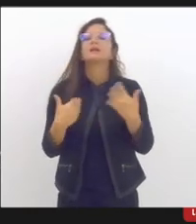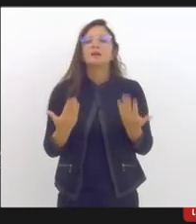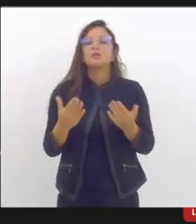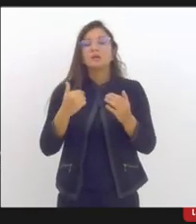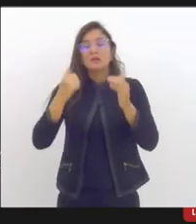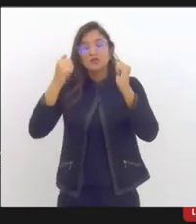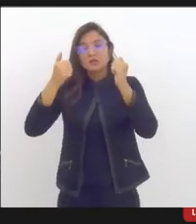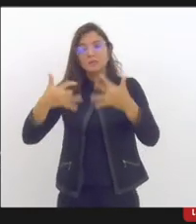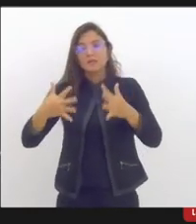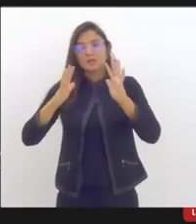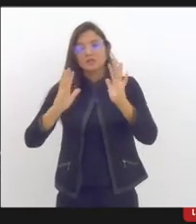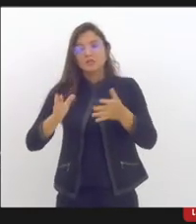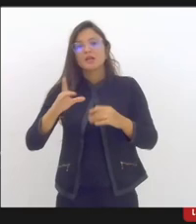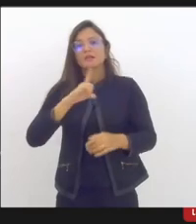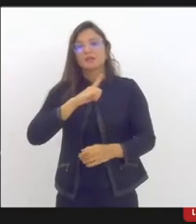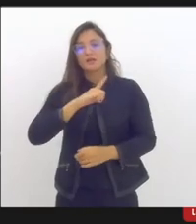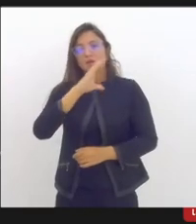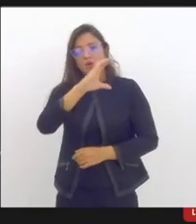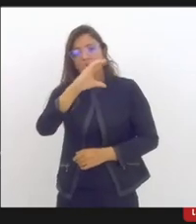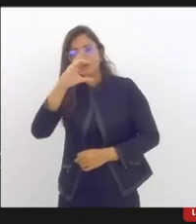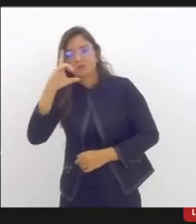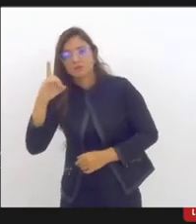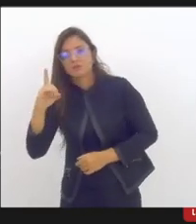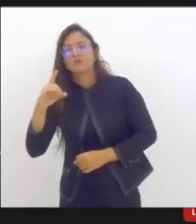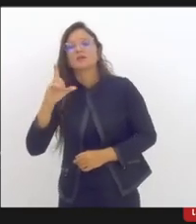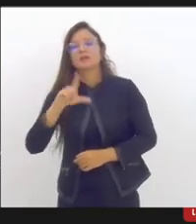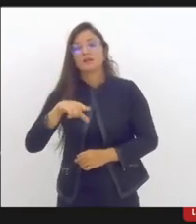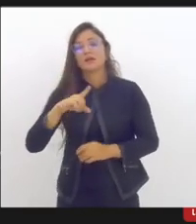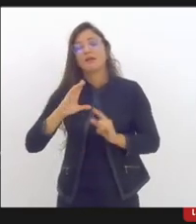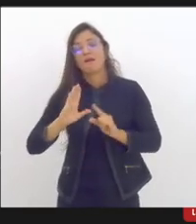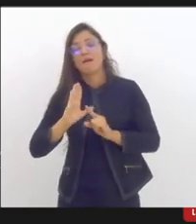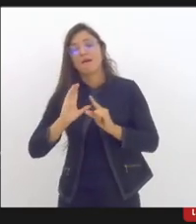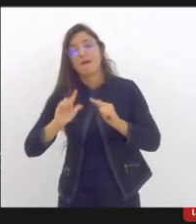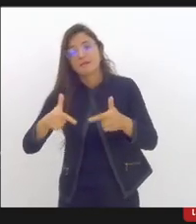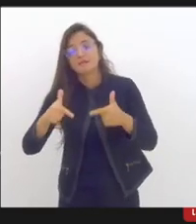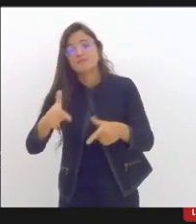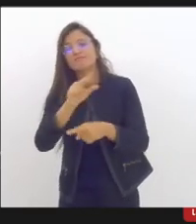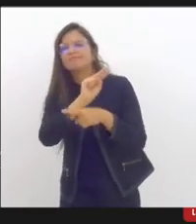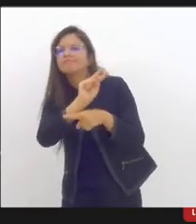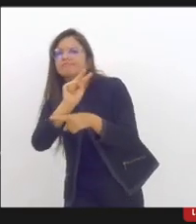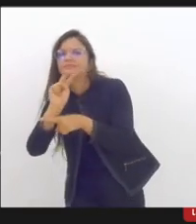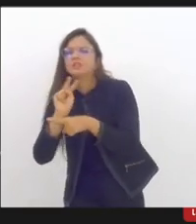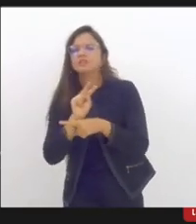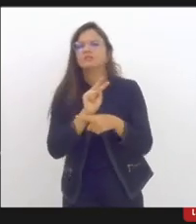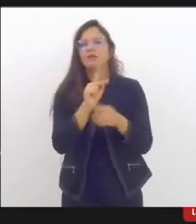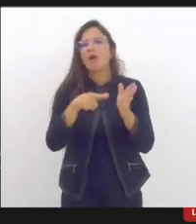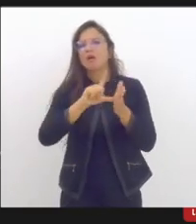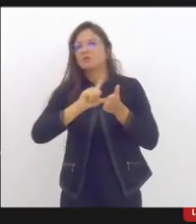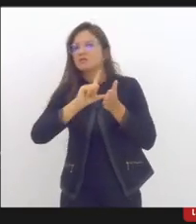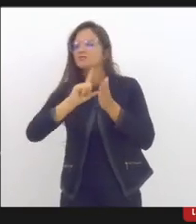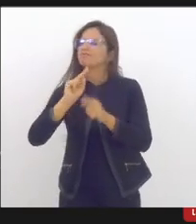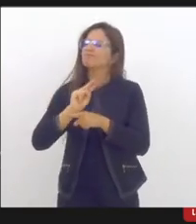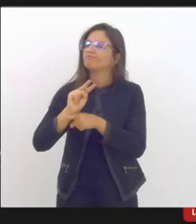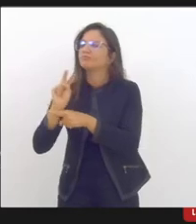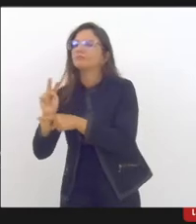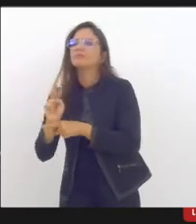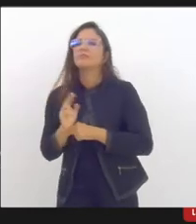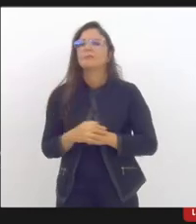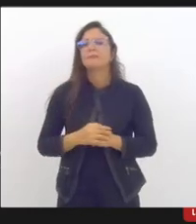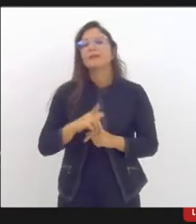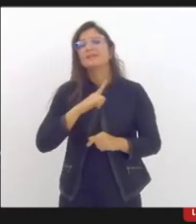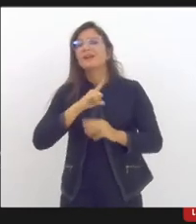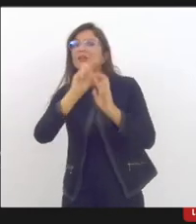aqui através da coordenadoria com ações de caráter preventivo, né? Então, a gente tem trabalhado por meio de